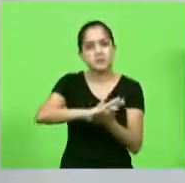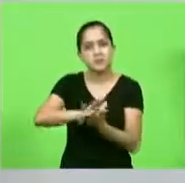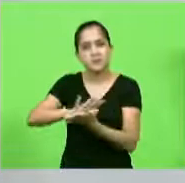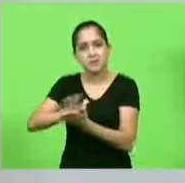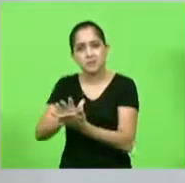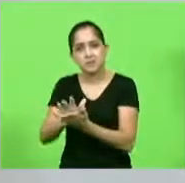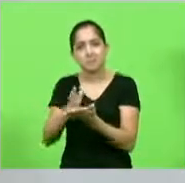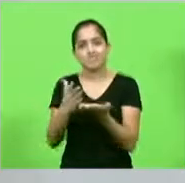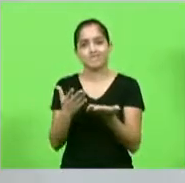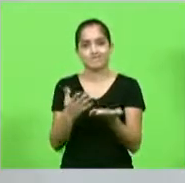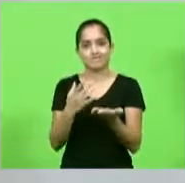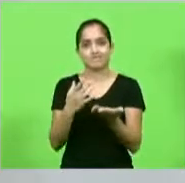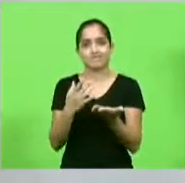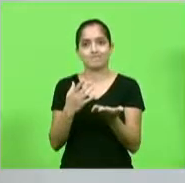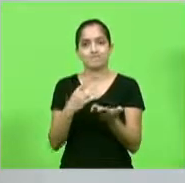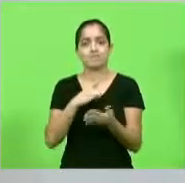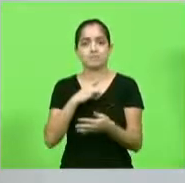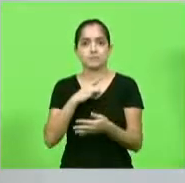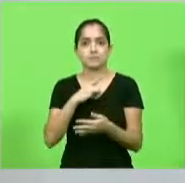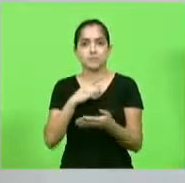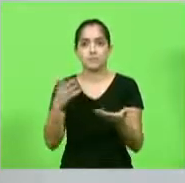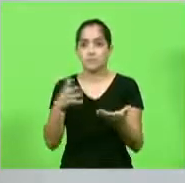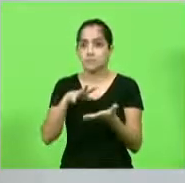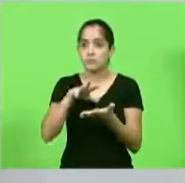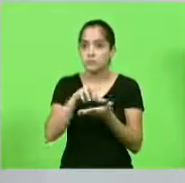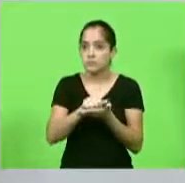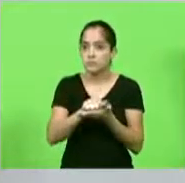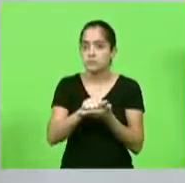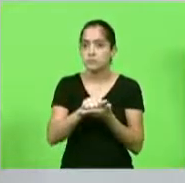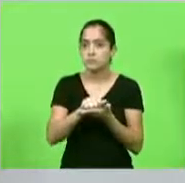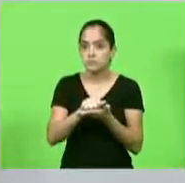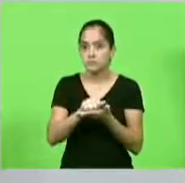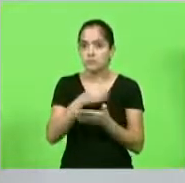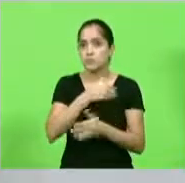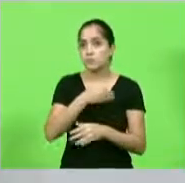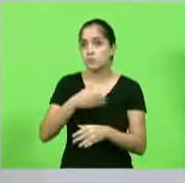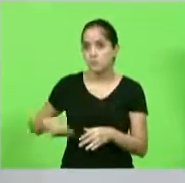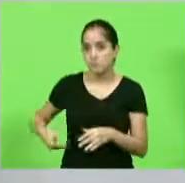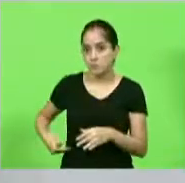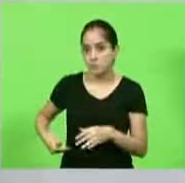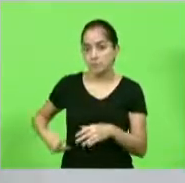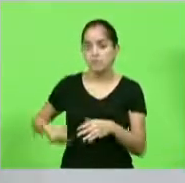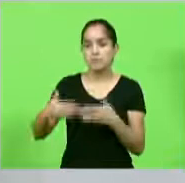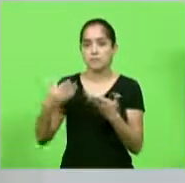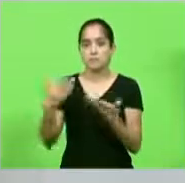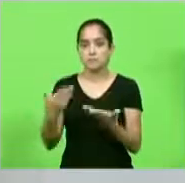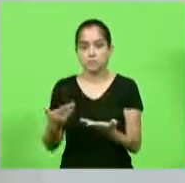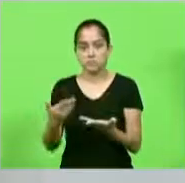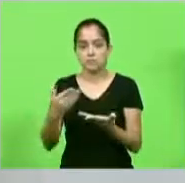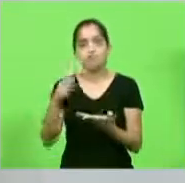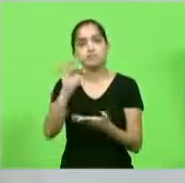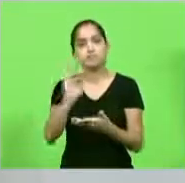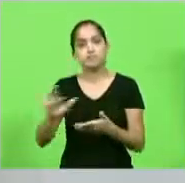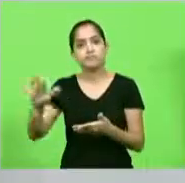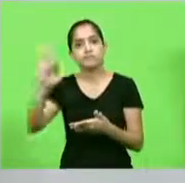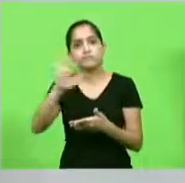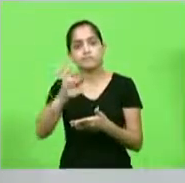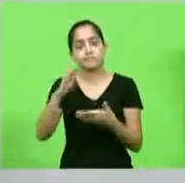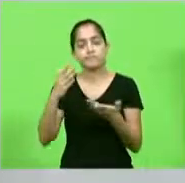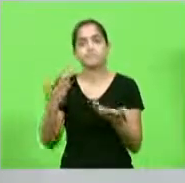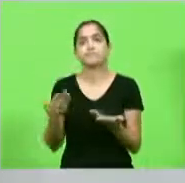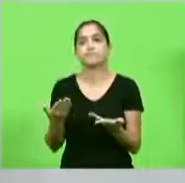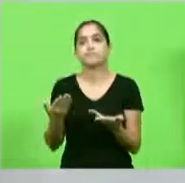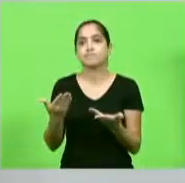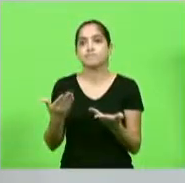sociedade comete que fique aqui o registro para que o governo do Estado que o governo federal para